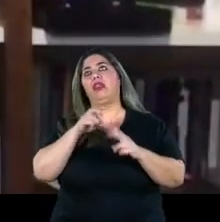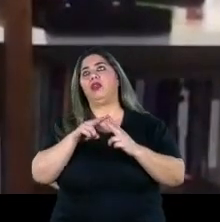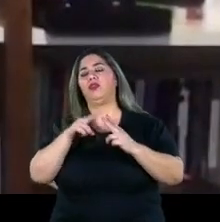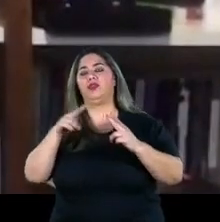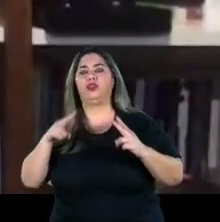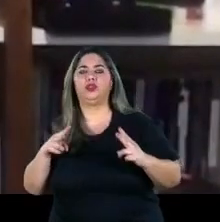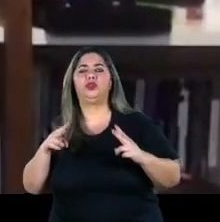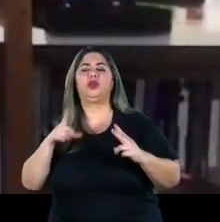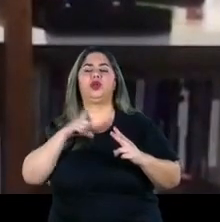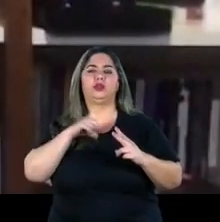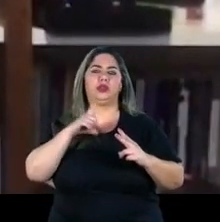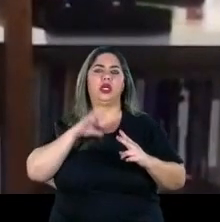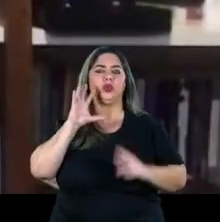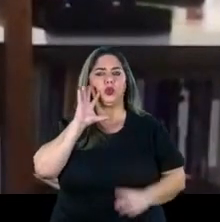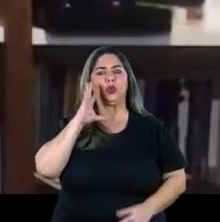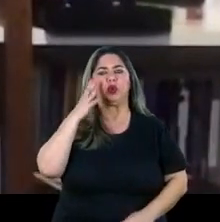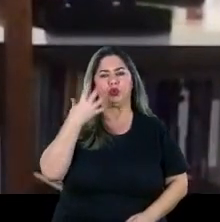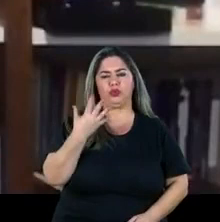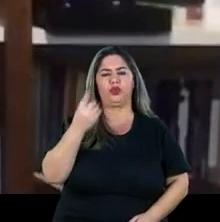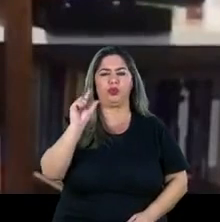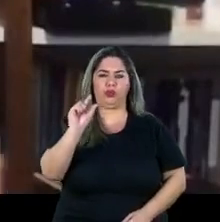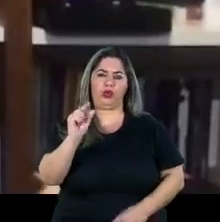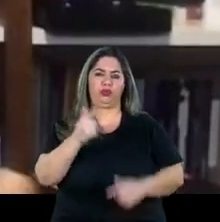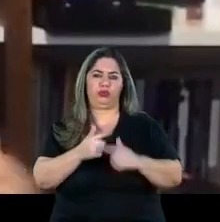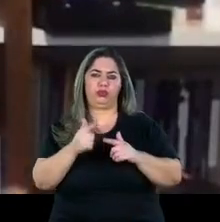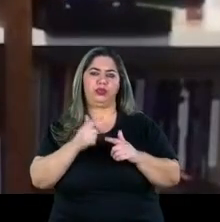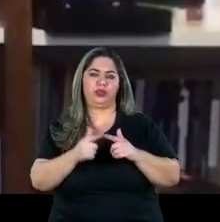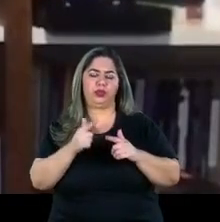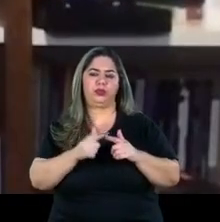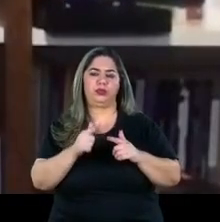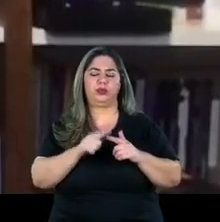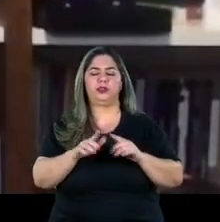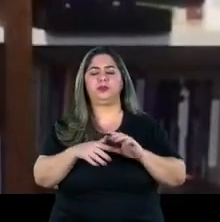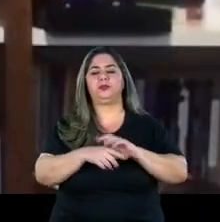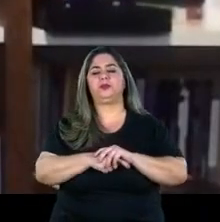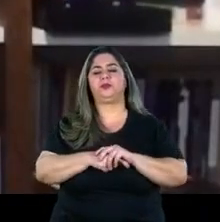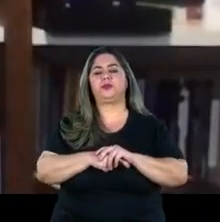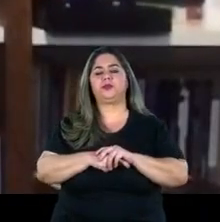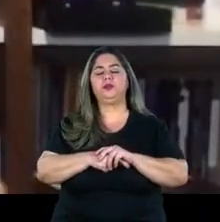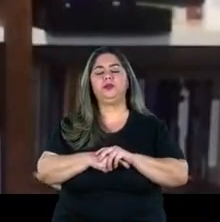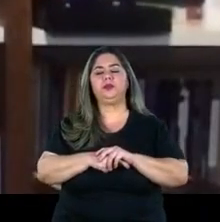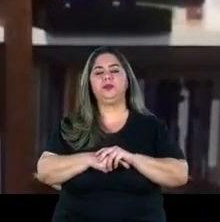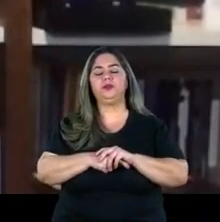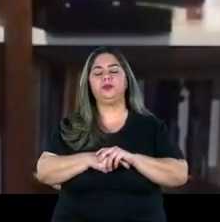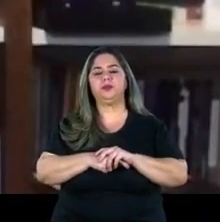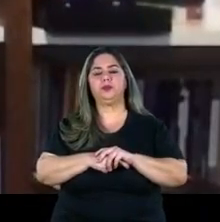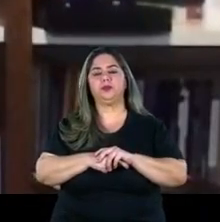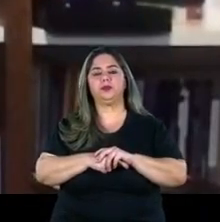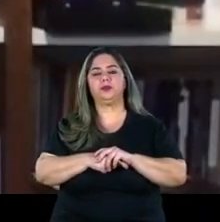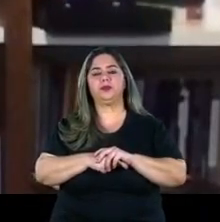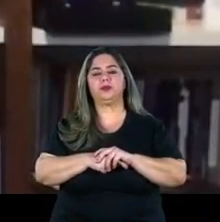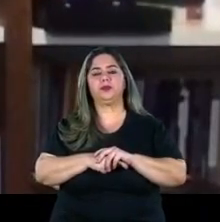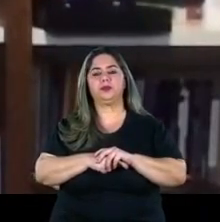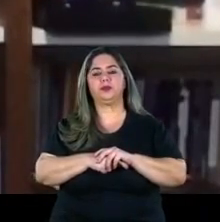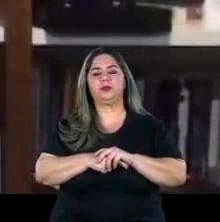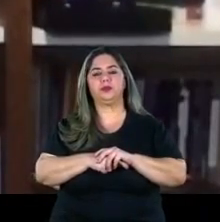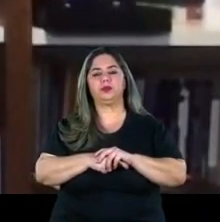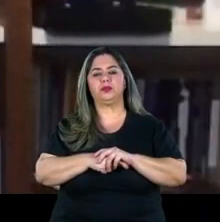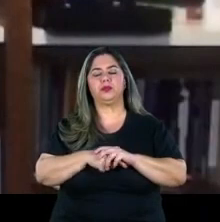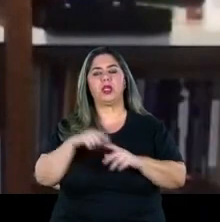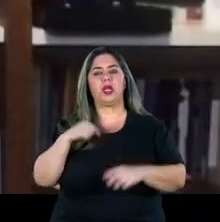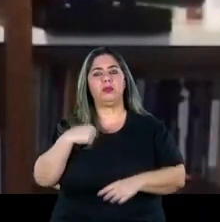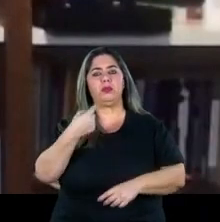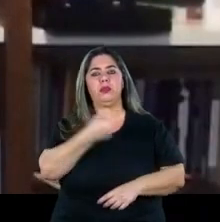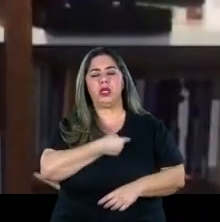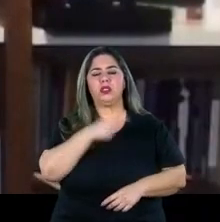muitas soluções interessantes importantes nós mesmo entramos nessa senda de maneira muito forte para nós